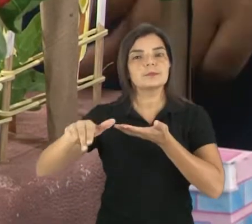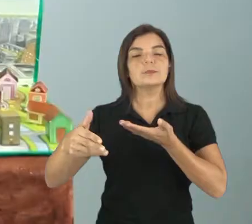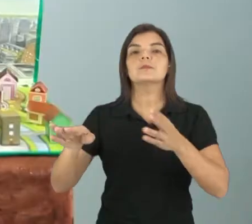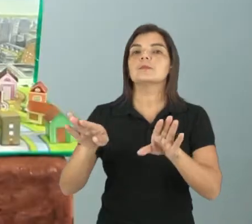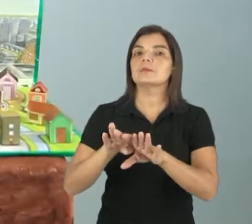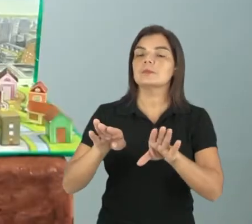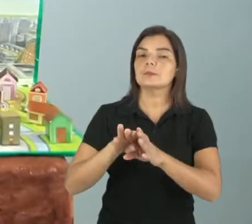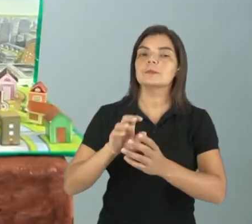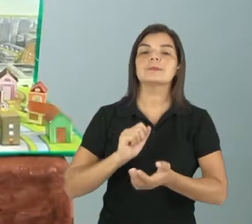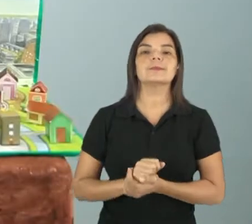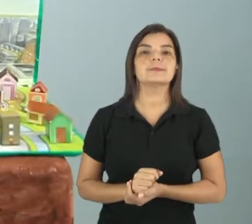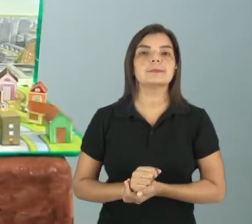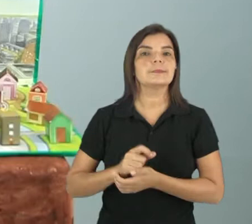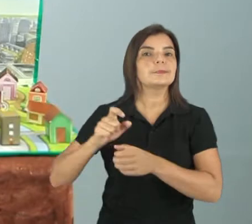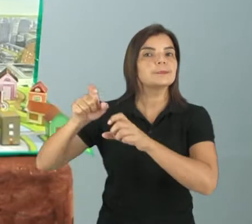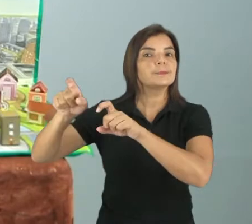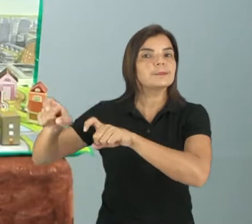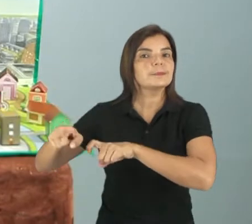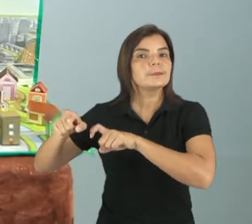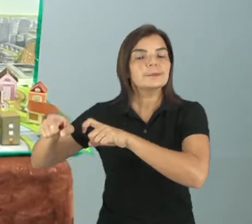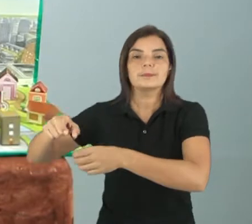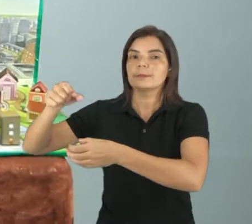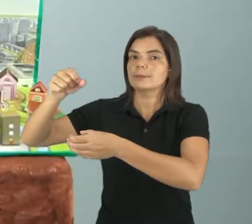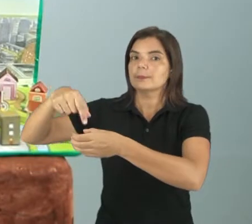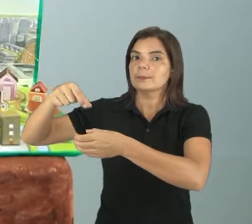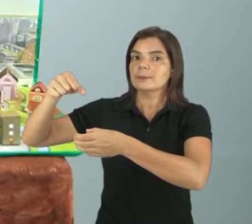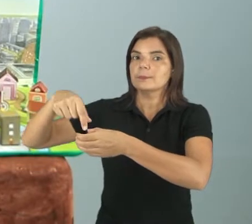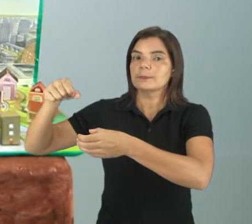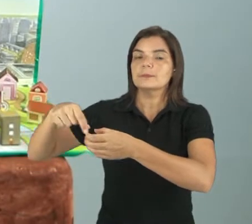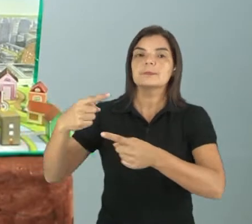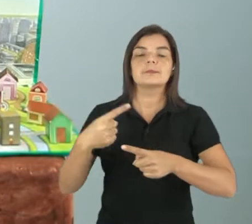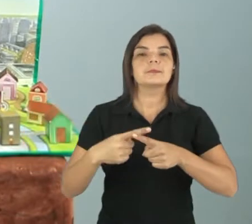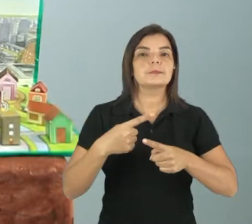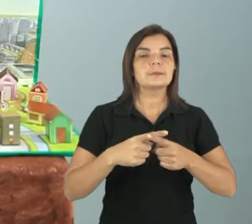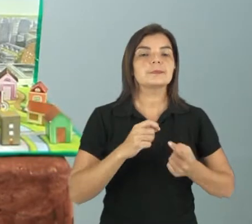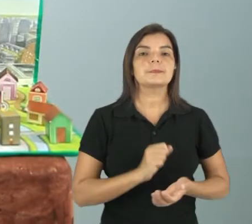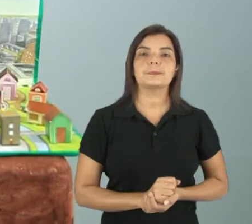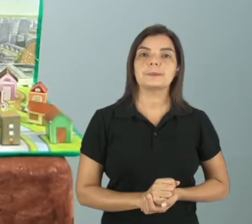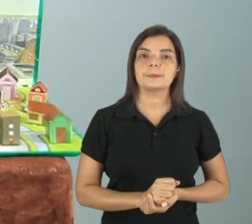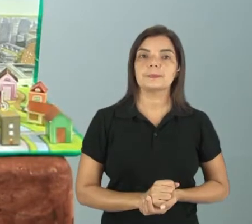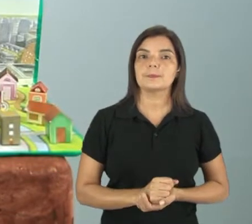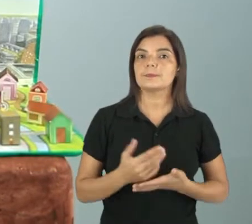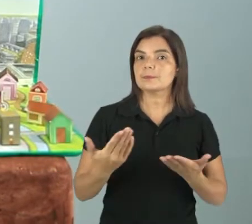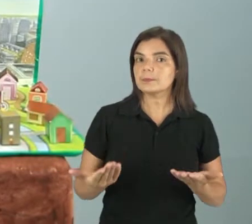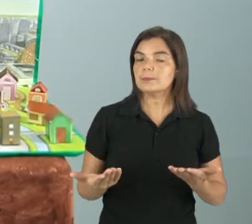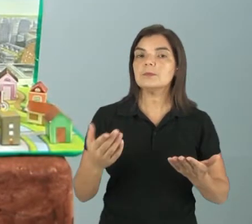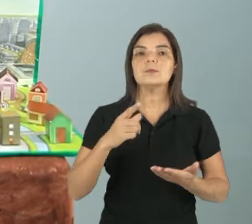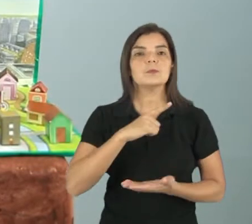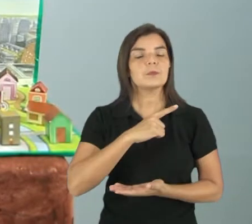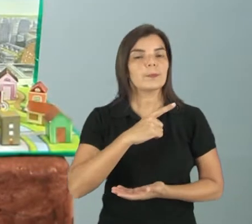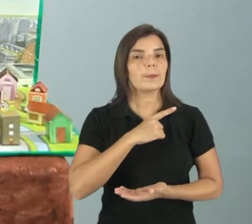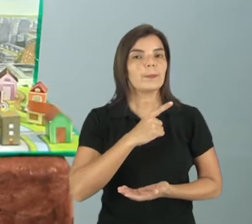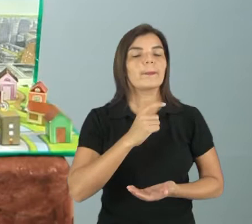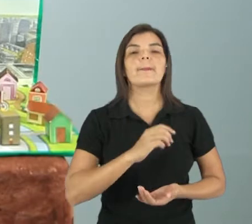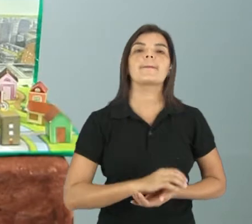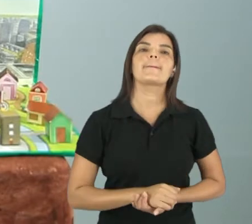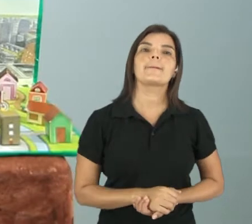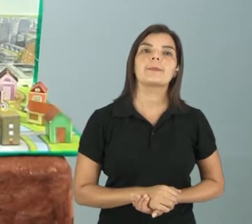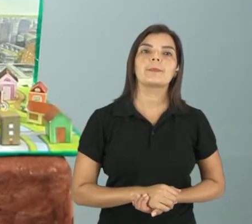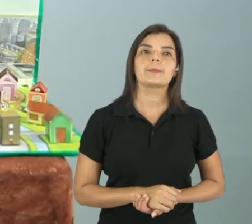Isso na parte da agricultura, certo? Porque é na zona rural que nós temos